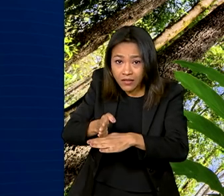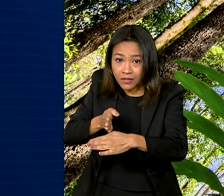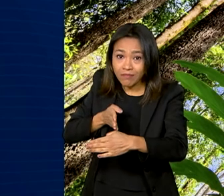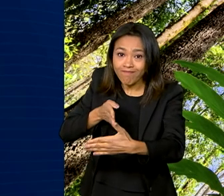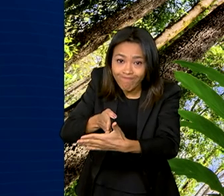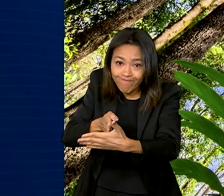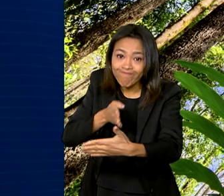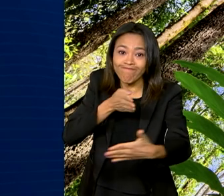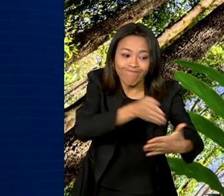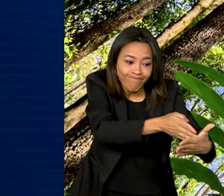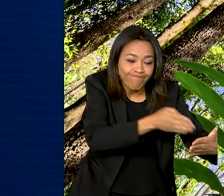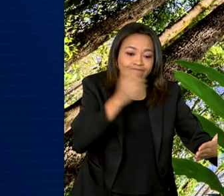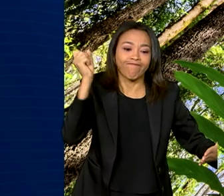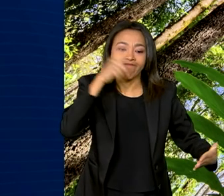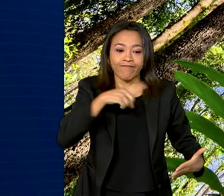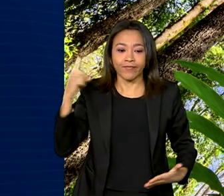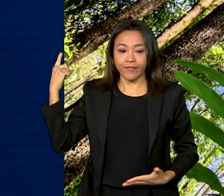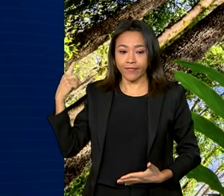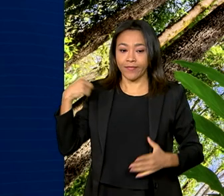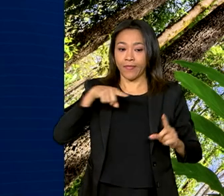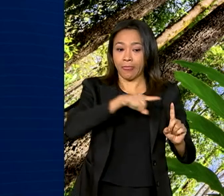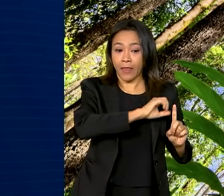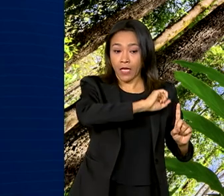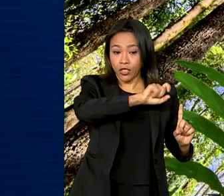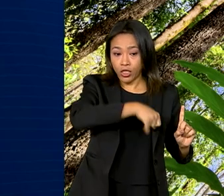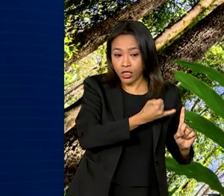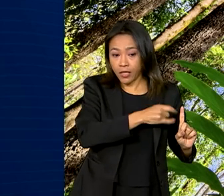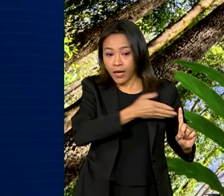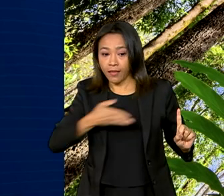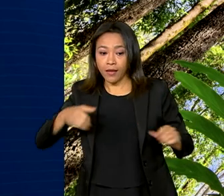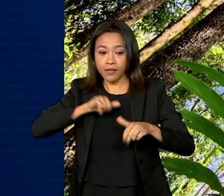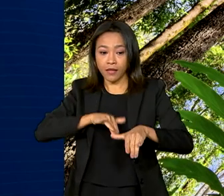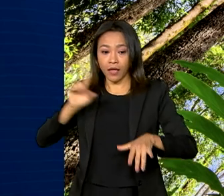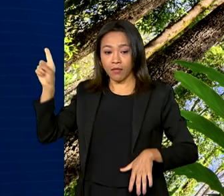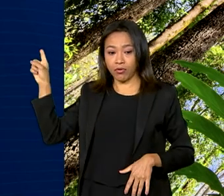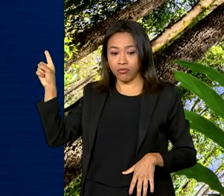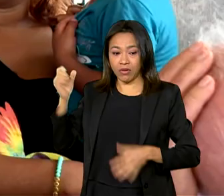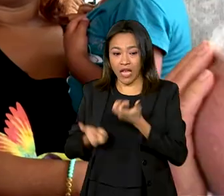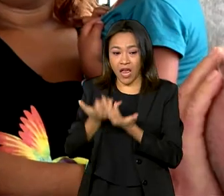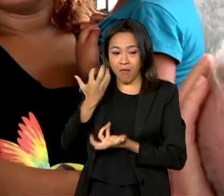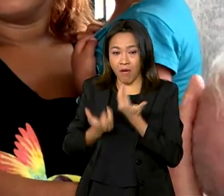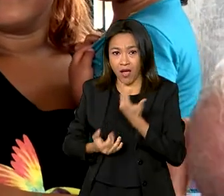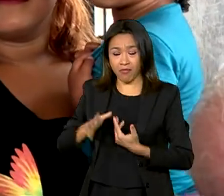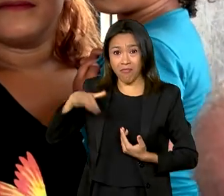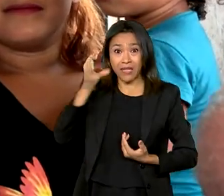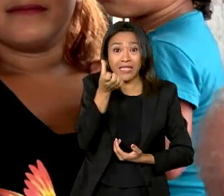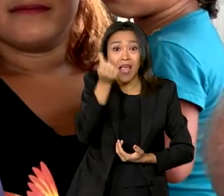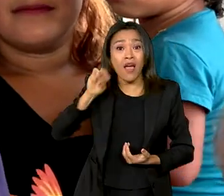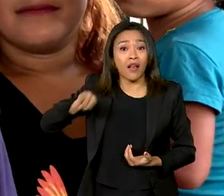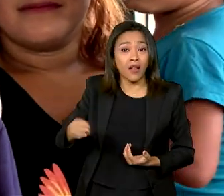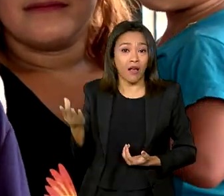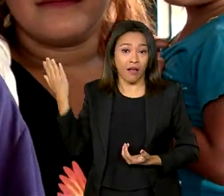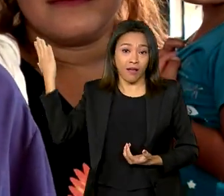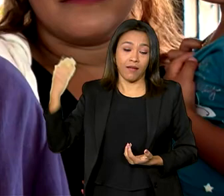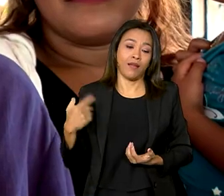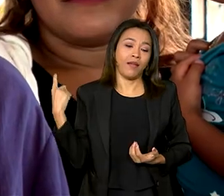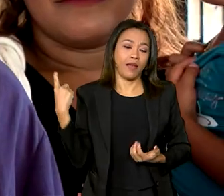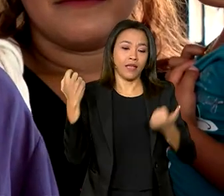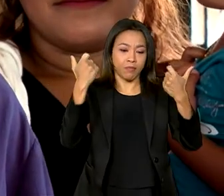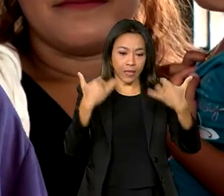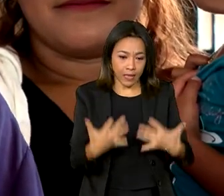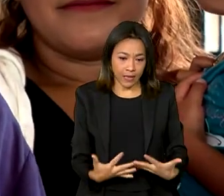De janeiro a setembro, foram queimados mais de 6 milhões e 700 mil hectares. O rio baixou de uma